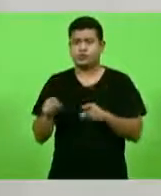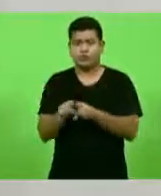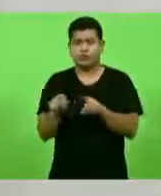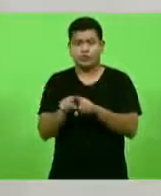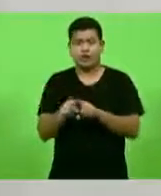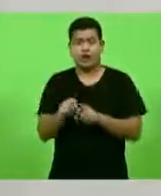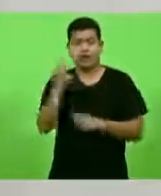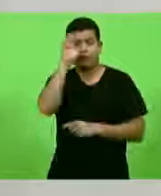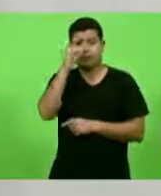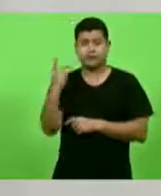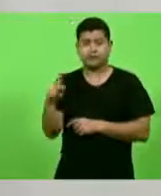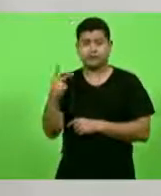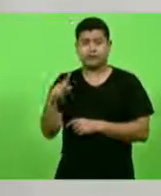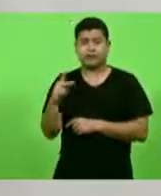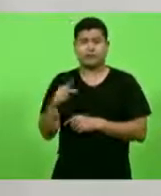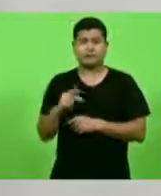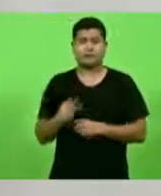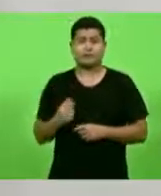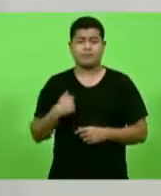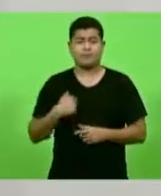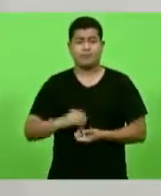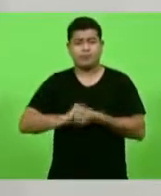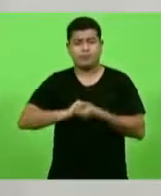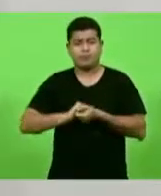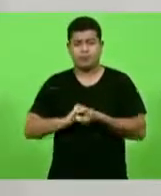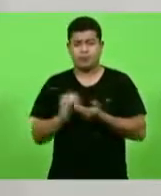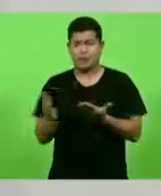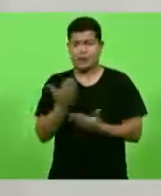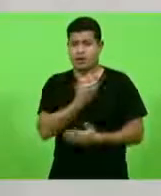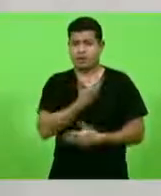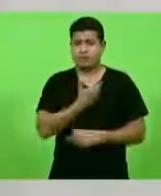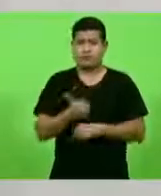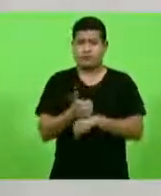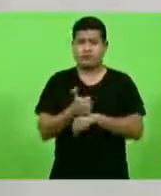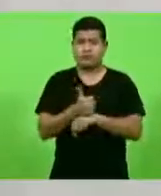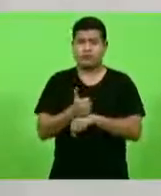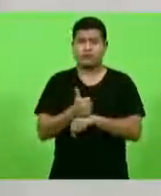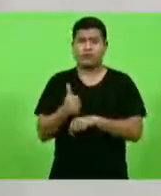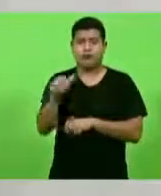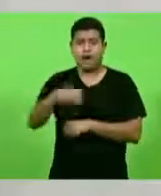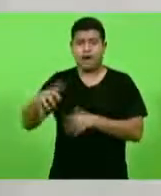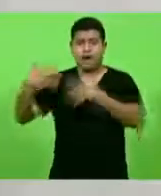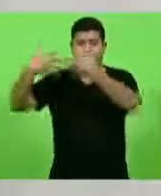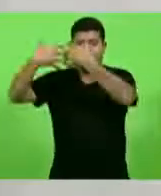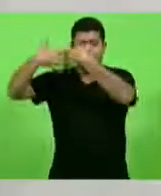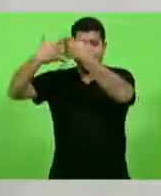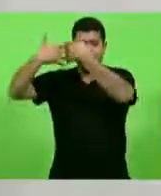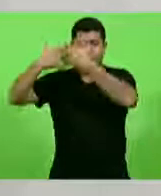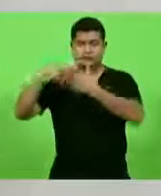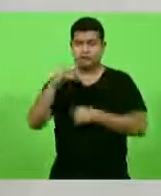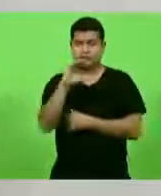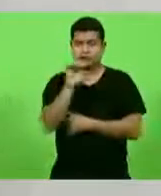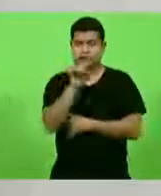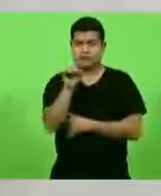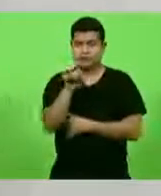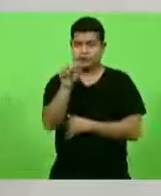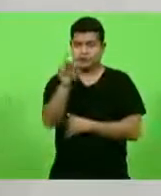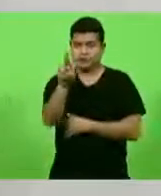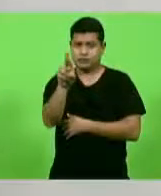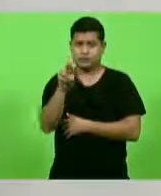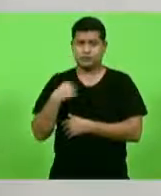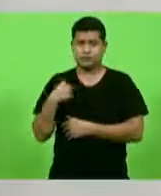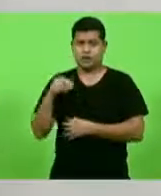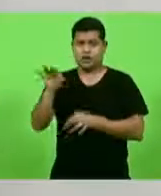catarinenses. Saúdo aqui um colega meu de profissão e da área neurológica, o doutor César Zillig, que editou um belo